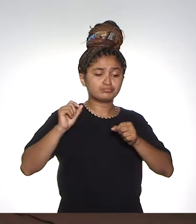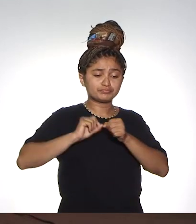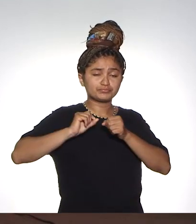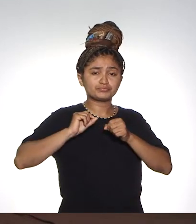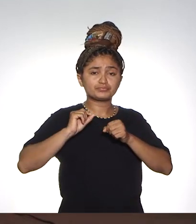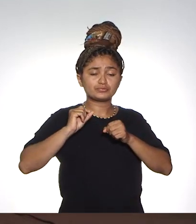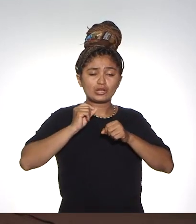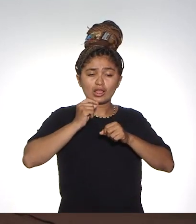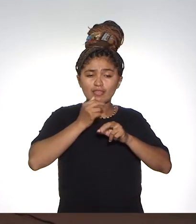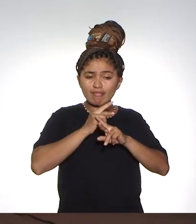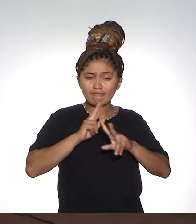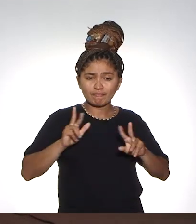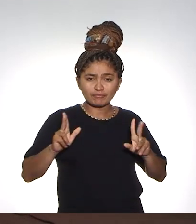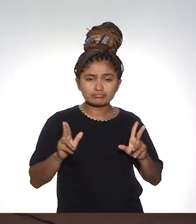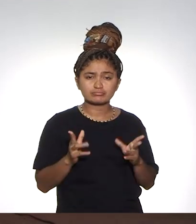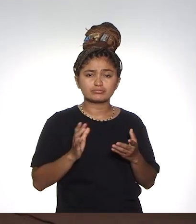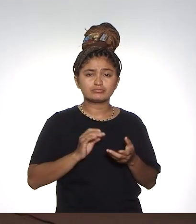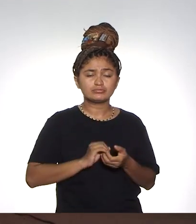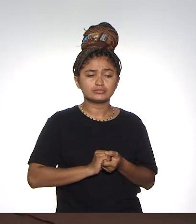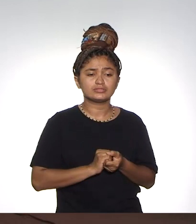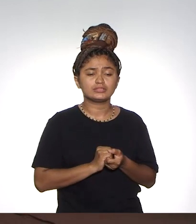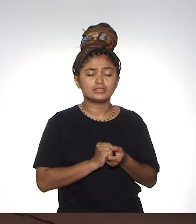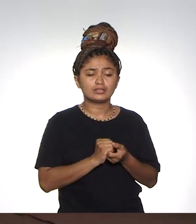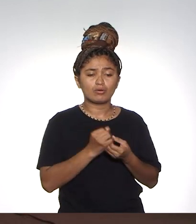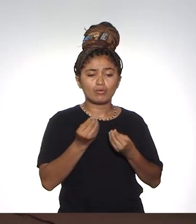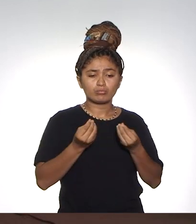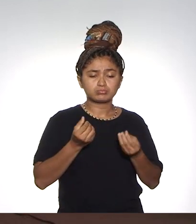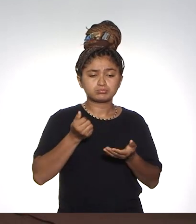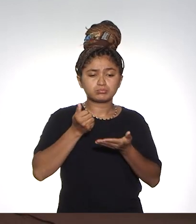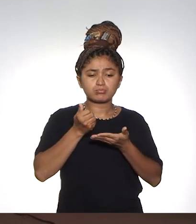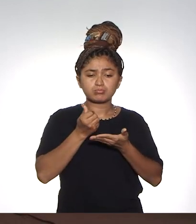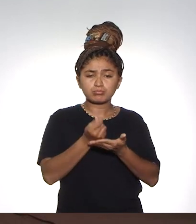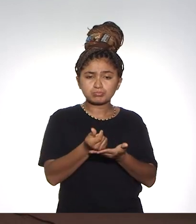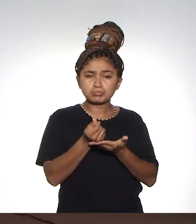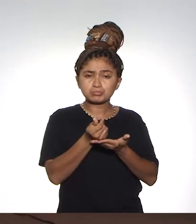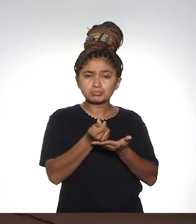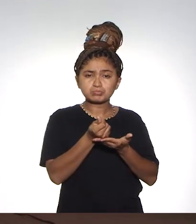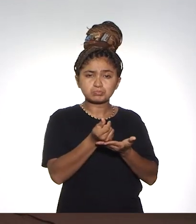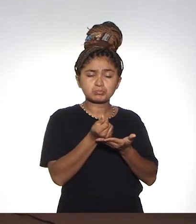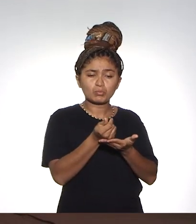reinventar, nós tivemos que reinventar os processos de auxílios